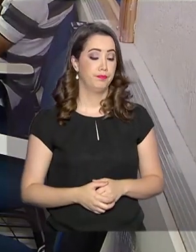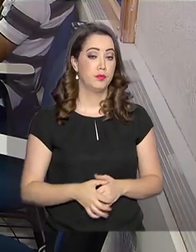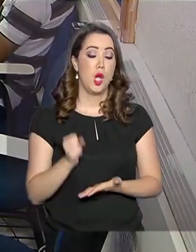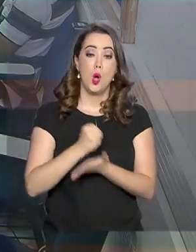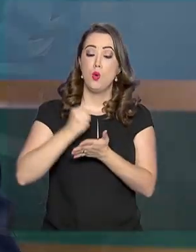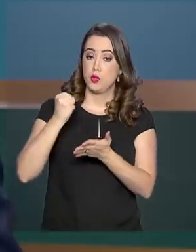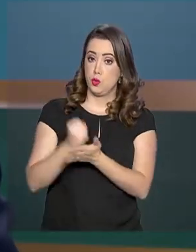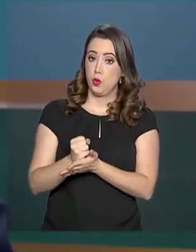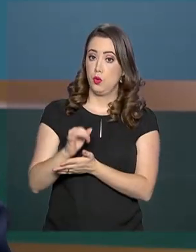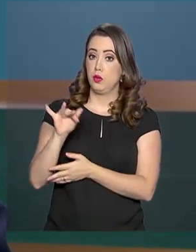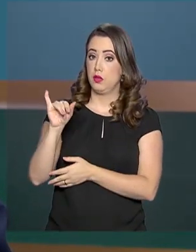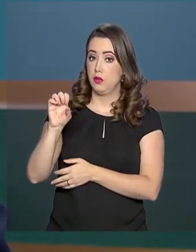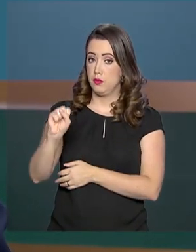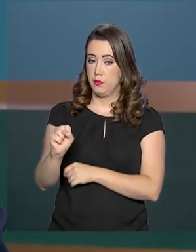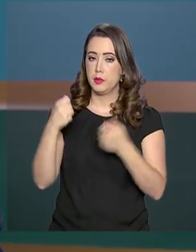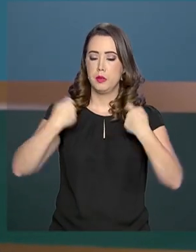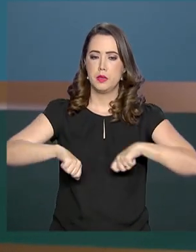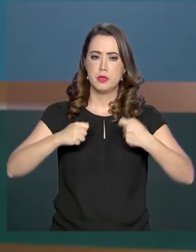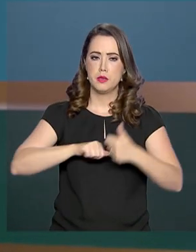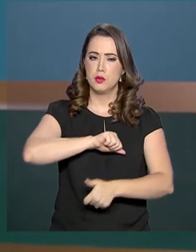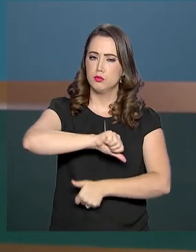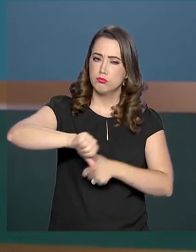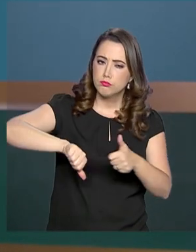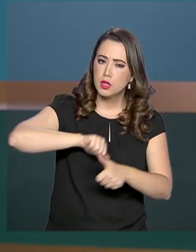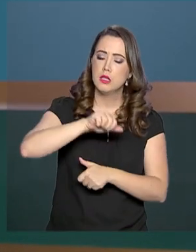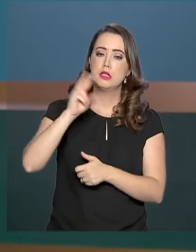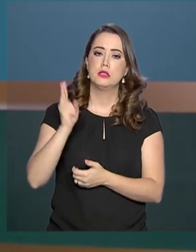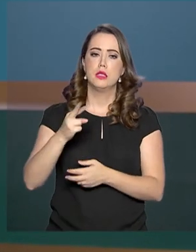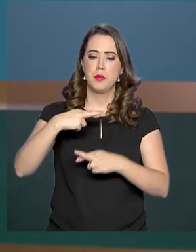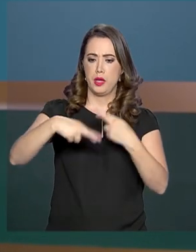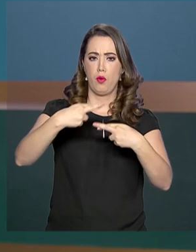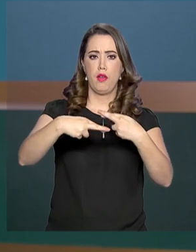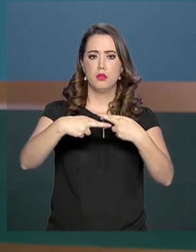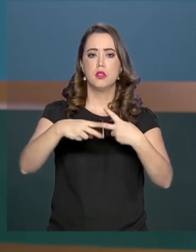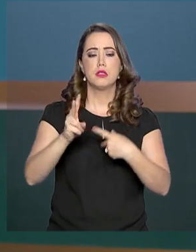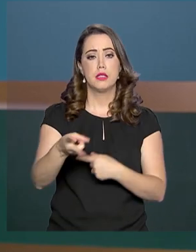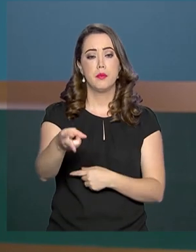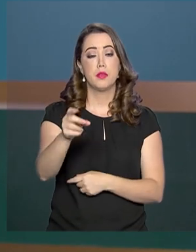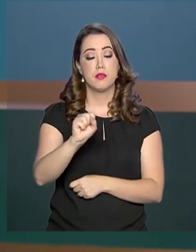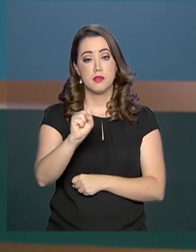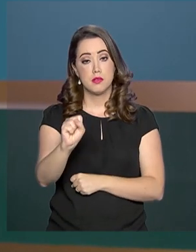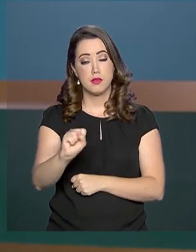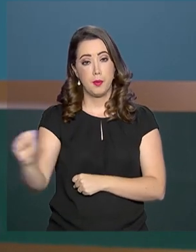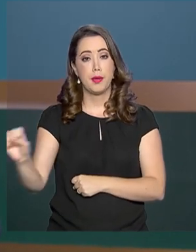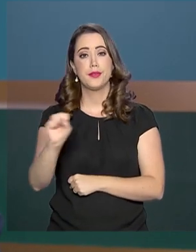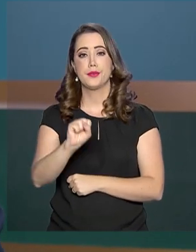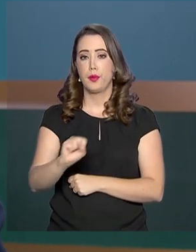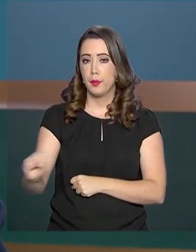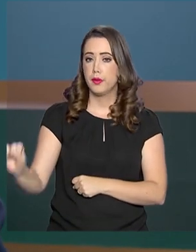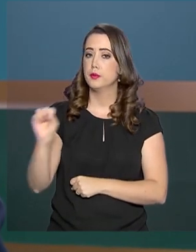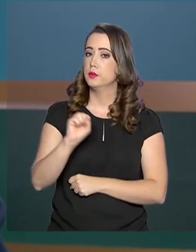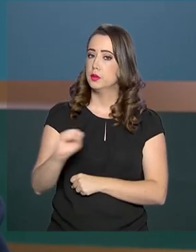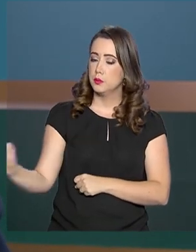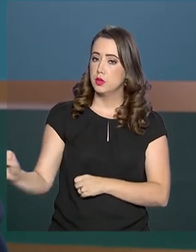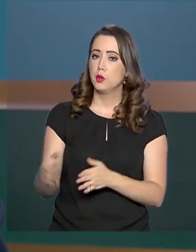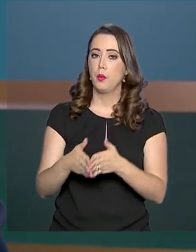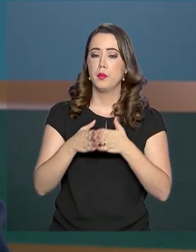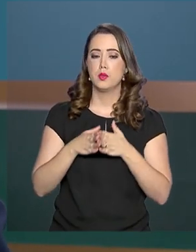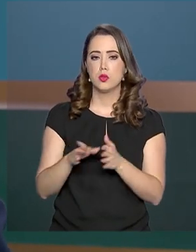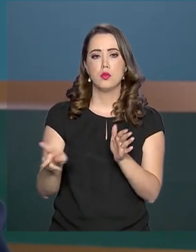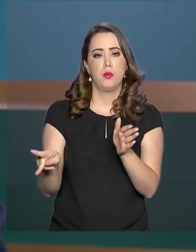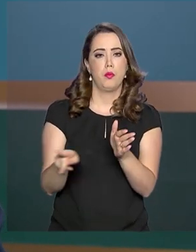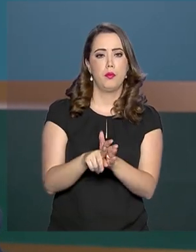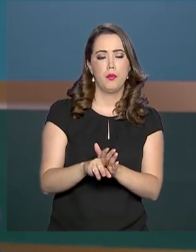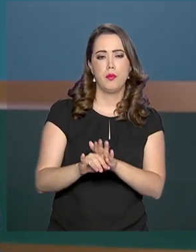Os contratos do FIES precisam ser renovados todo semestre. O pedido de aditamento é feito inicialmente pelas